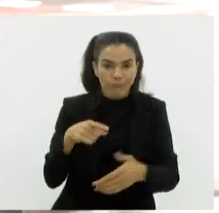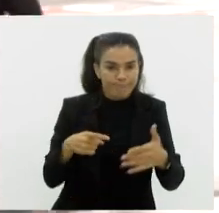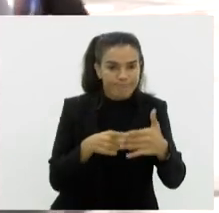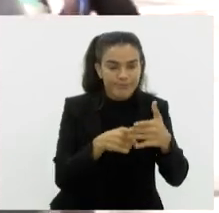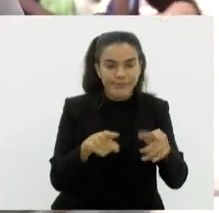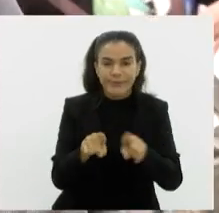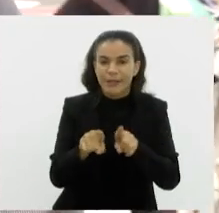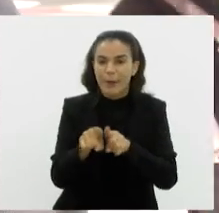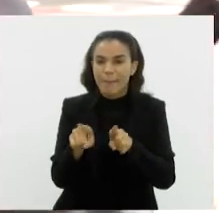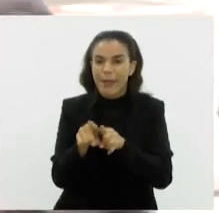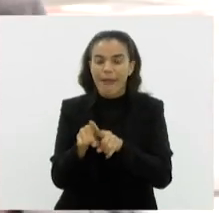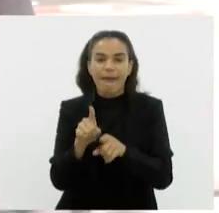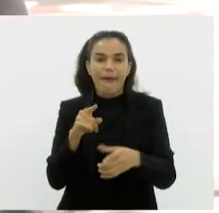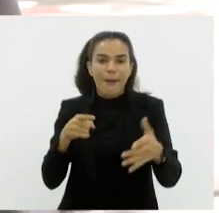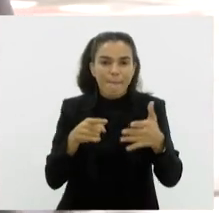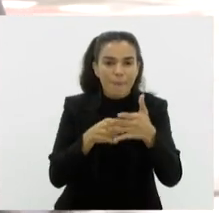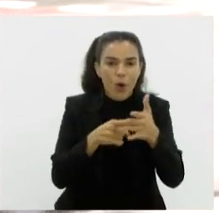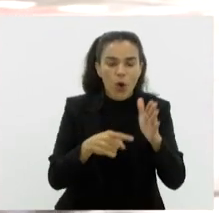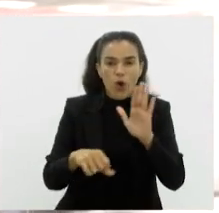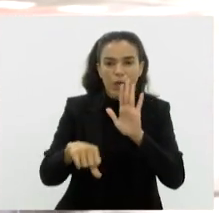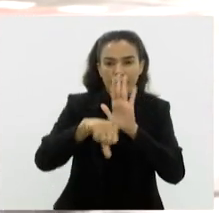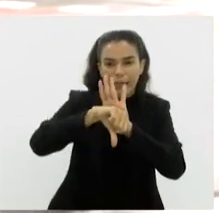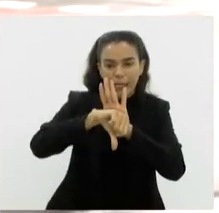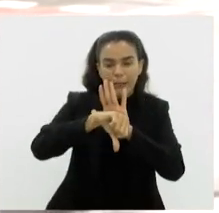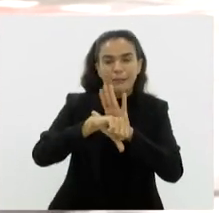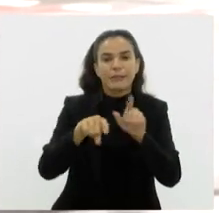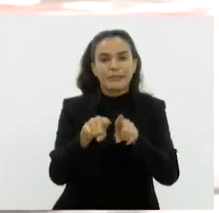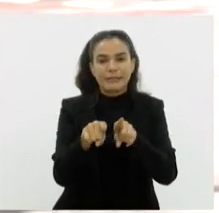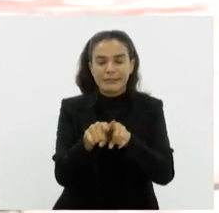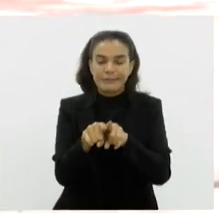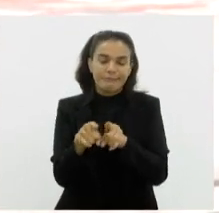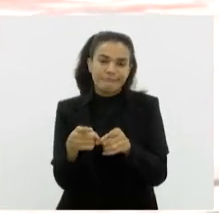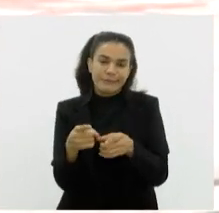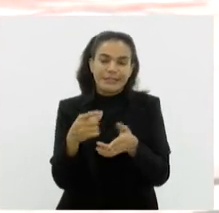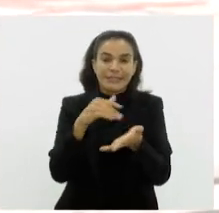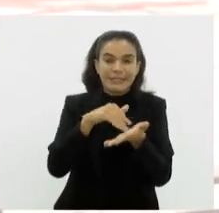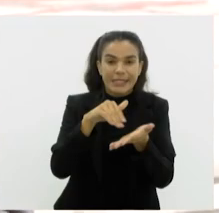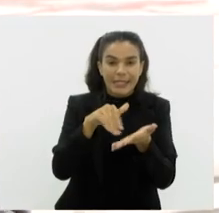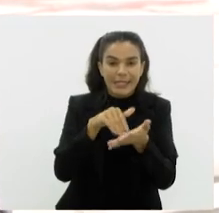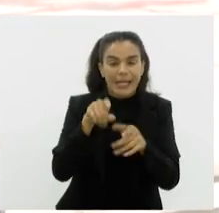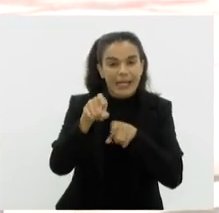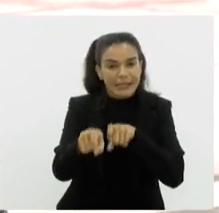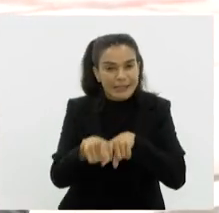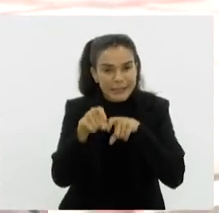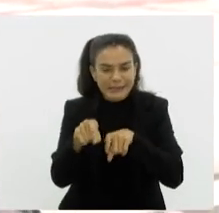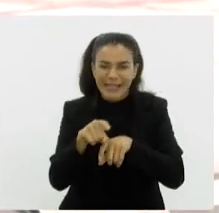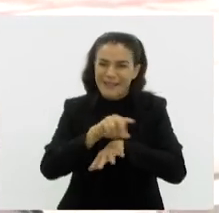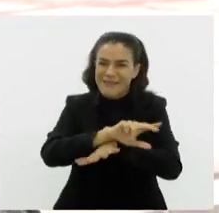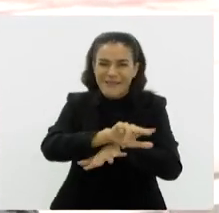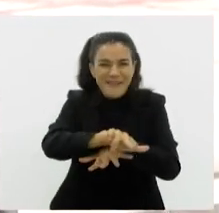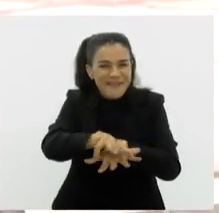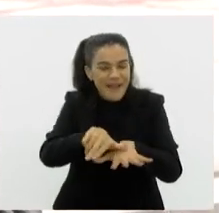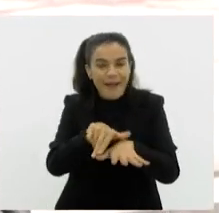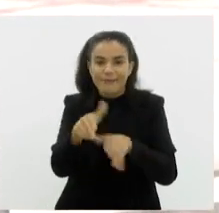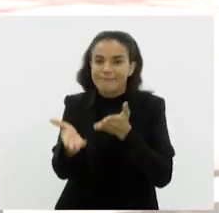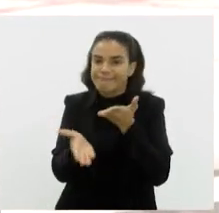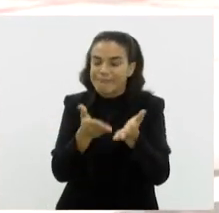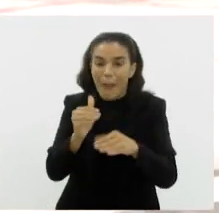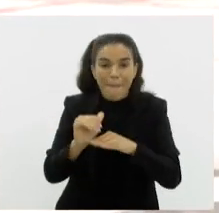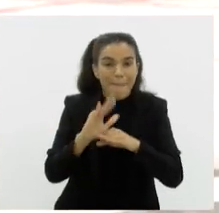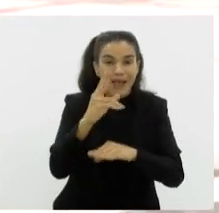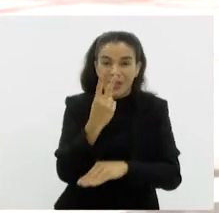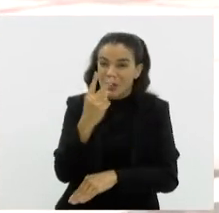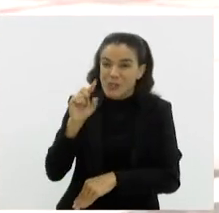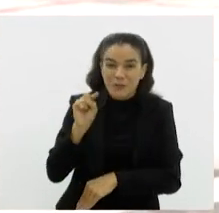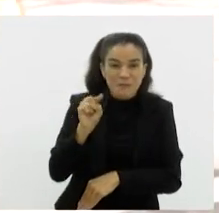Polícia Civil, de notícia de crime, que pode ser feito lá também. A Secretaria de Agricultura tem uma série de serviços. Na realidade, são mais de